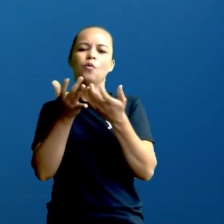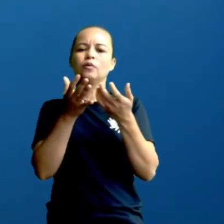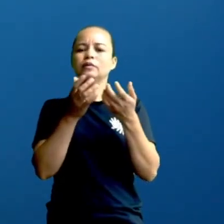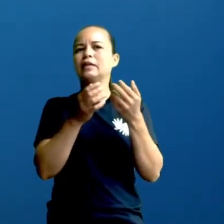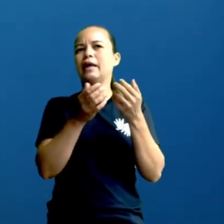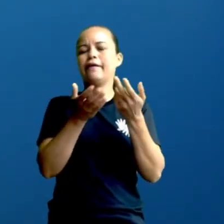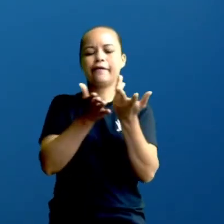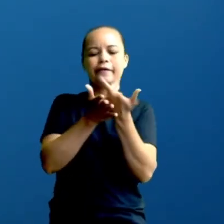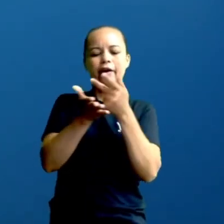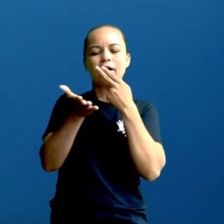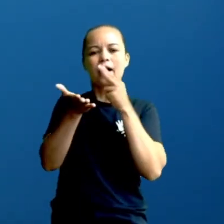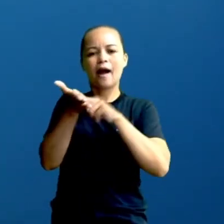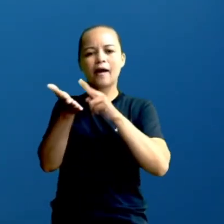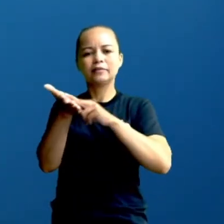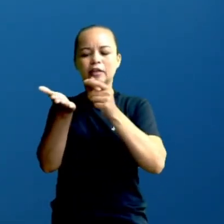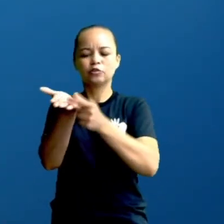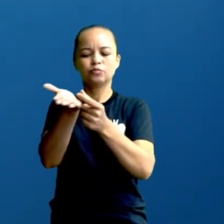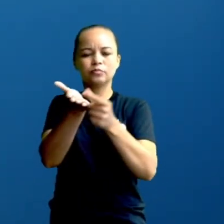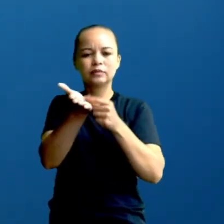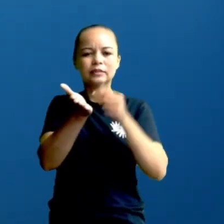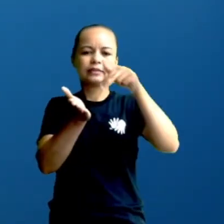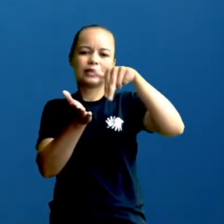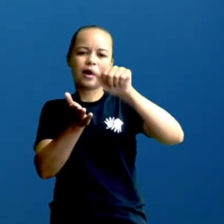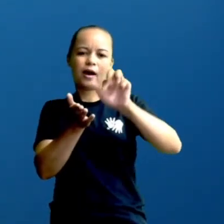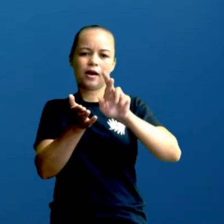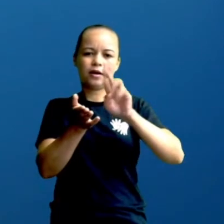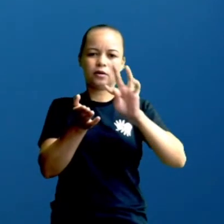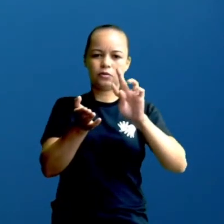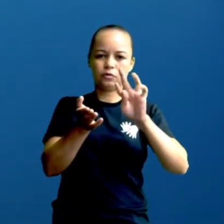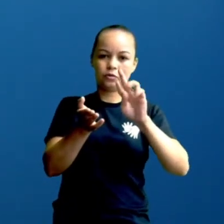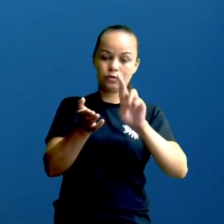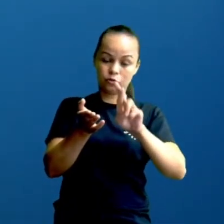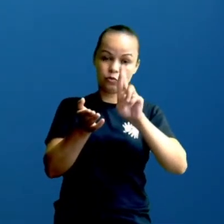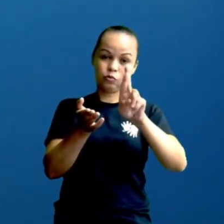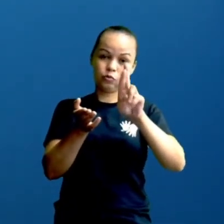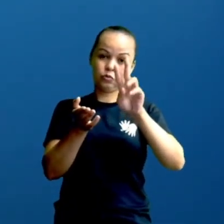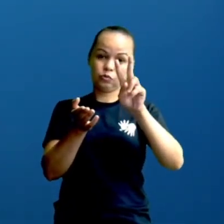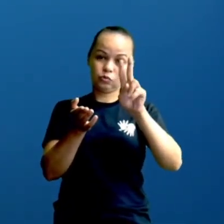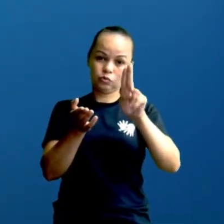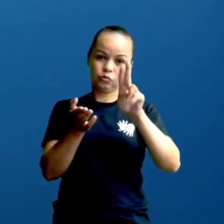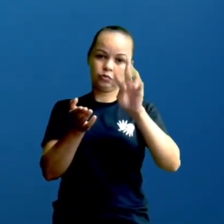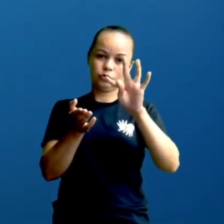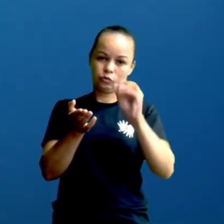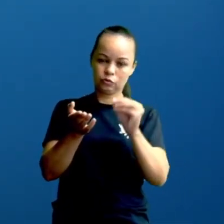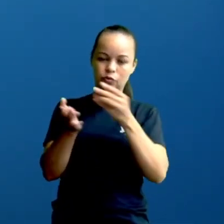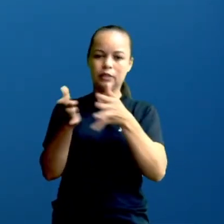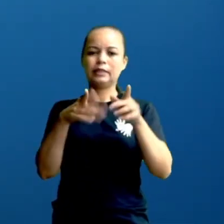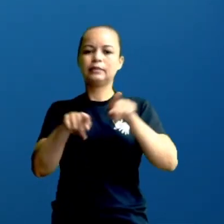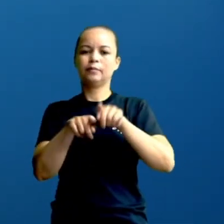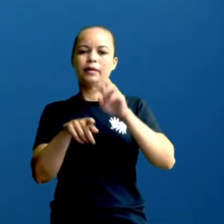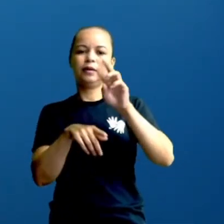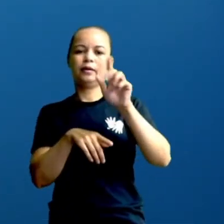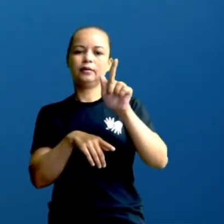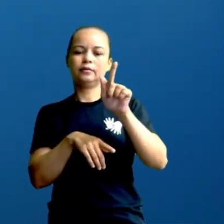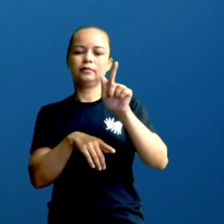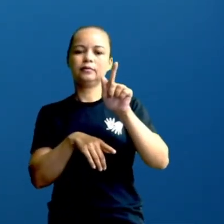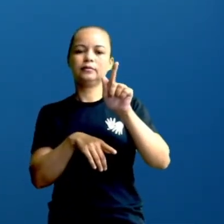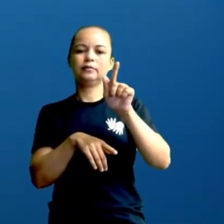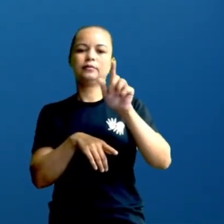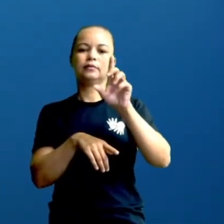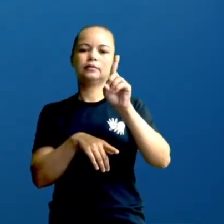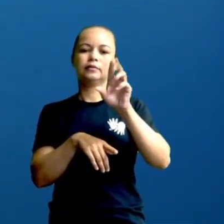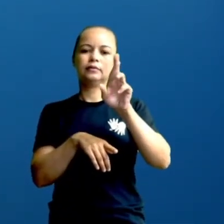Naruto, cartas de Dragon Ball Z e tantos outros. E aí inventa, tá certo? E